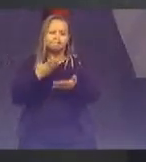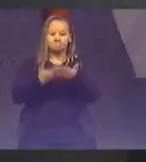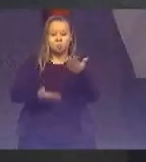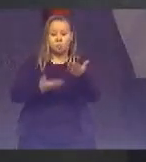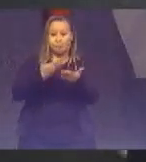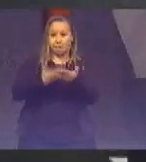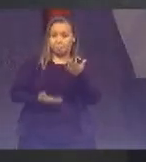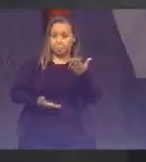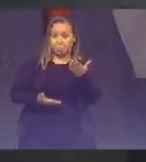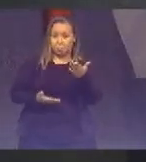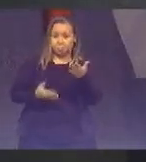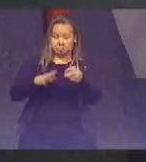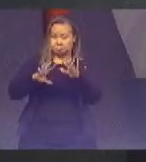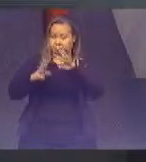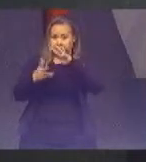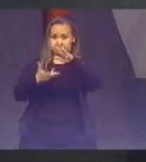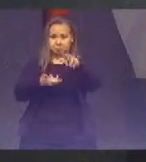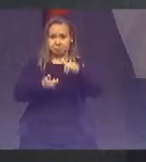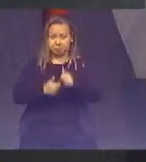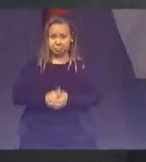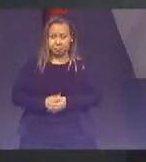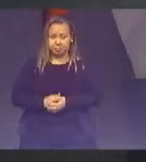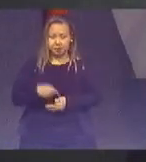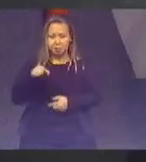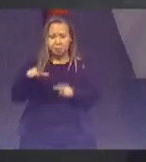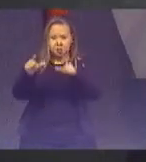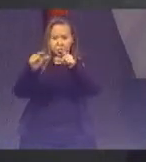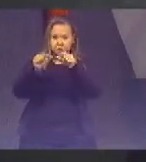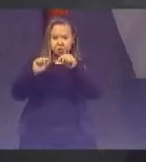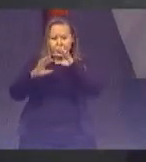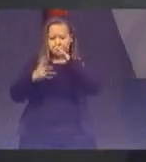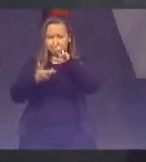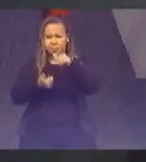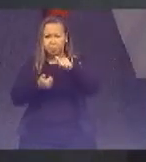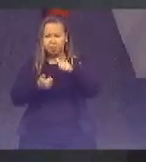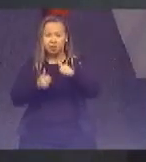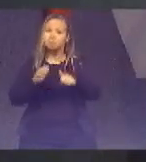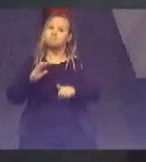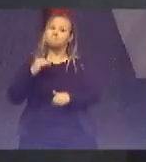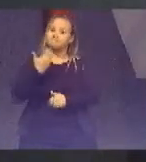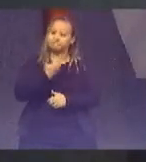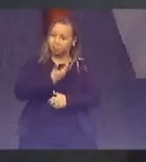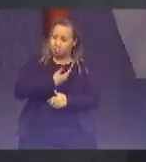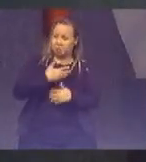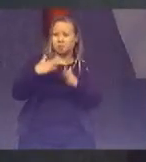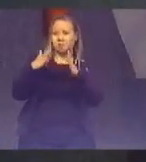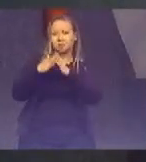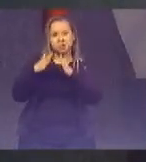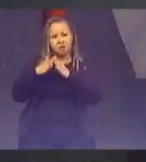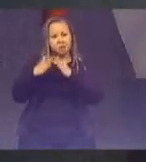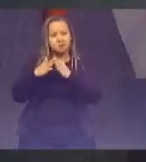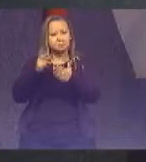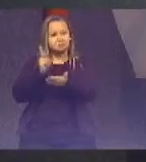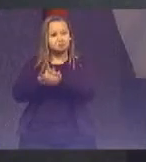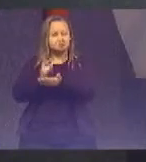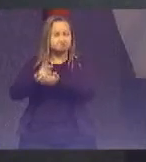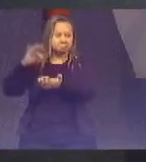do espaço esse pequeno planeta tem sido nossa casa desde o alvorecer da nossa espécie